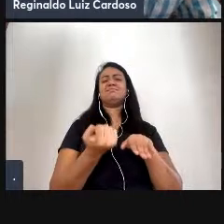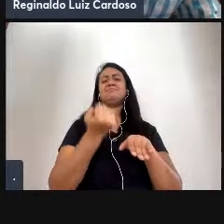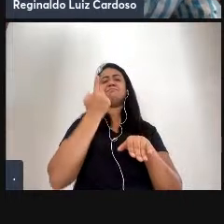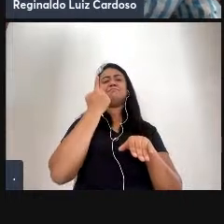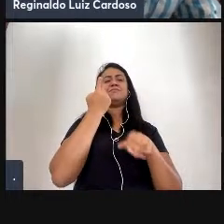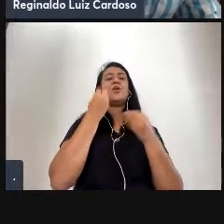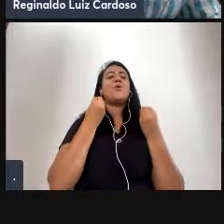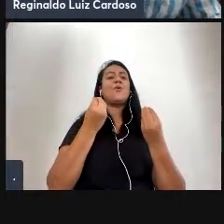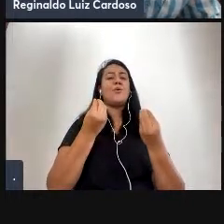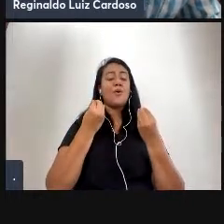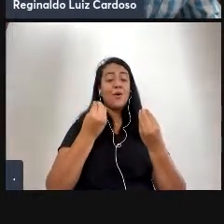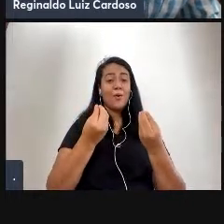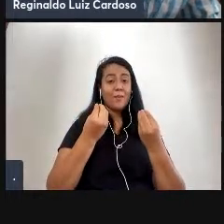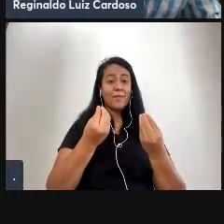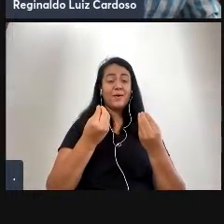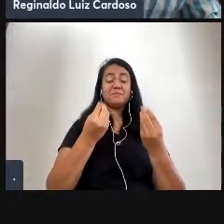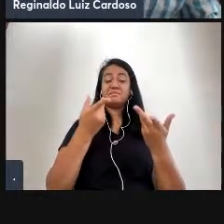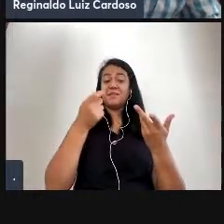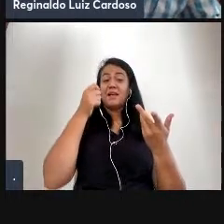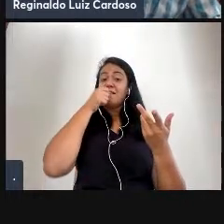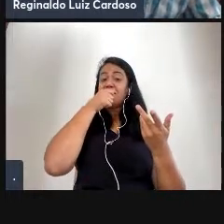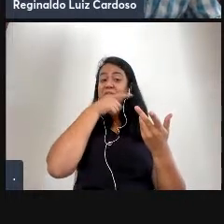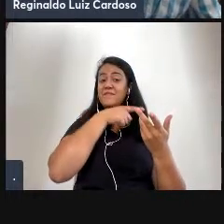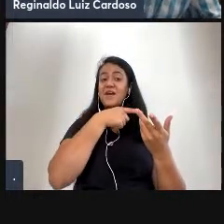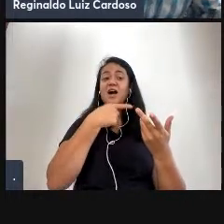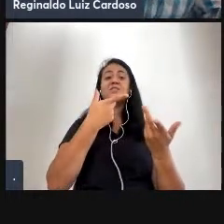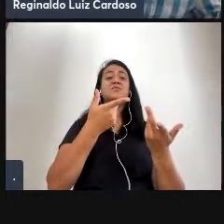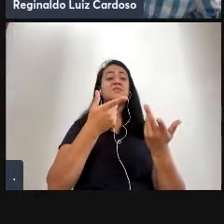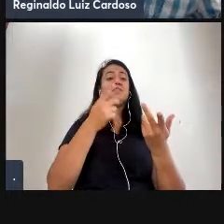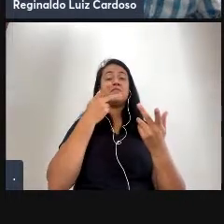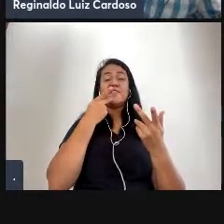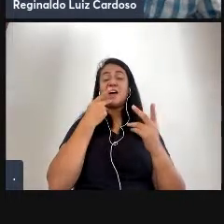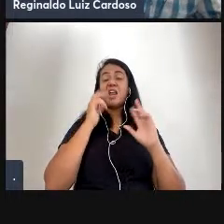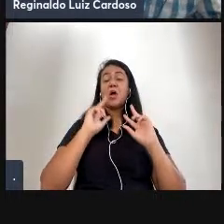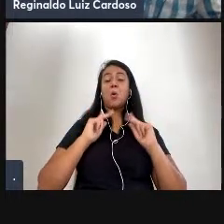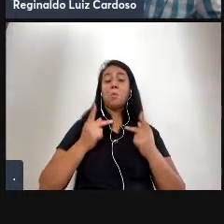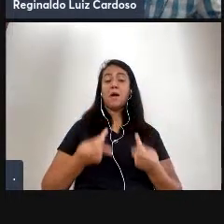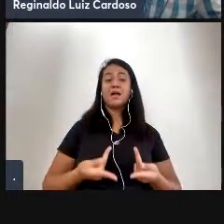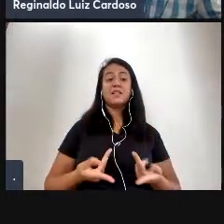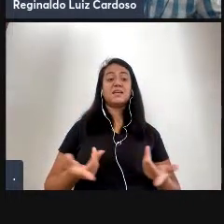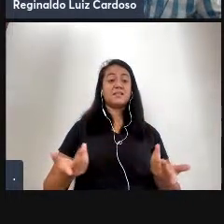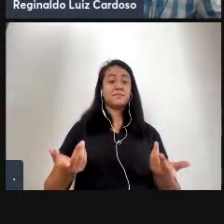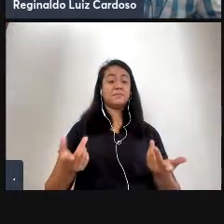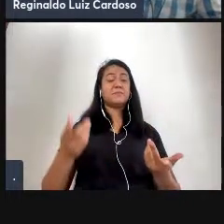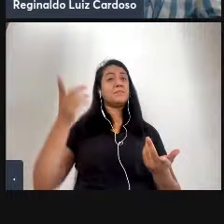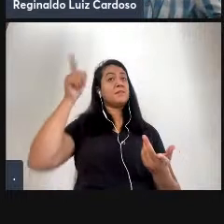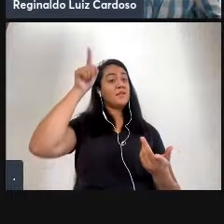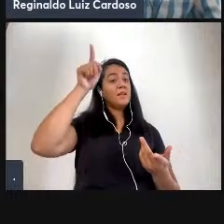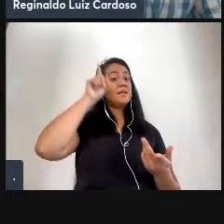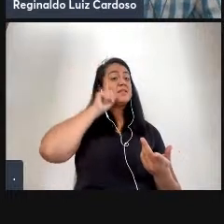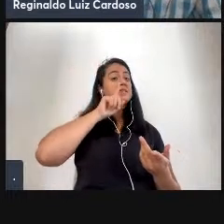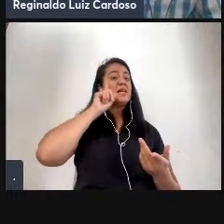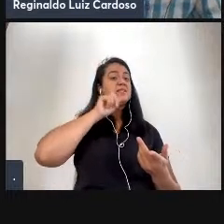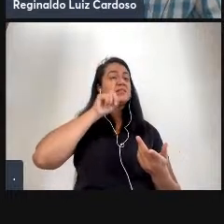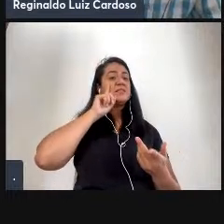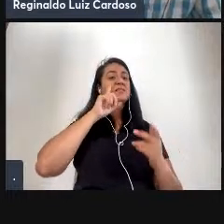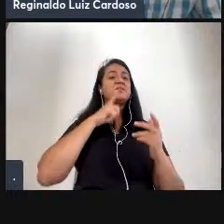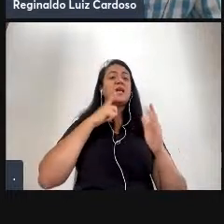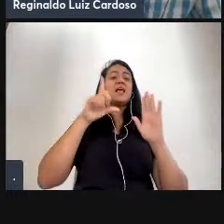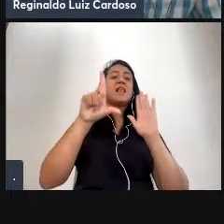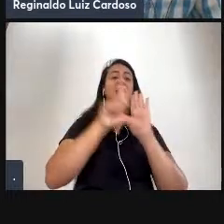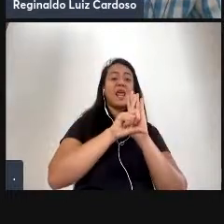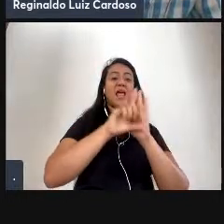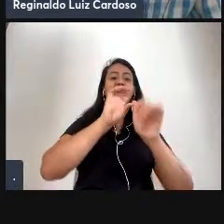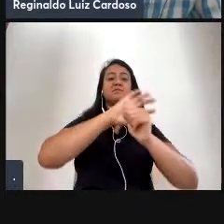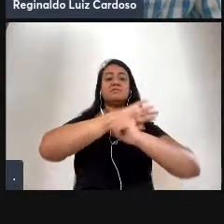culpada a fictícia unidade que nos oferece o humanismo quando em muitos lugares dos Estados Unidos imperam leis de segregação racial